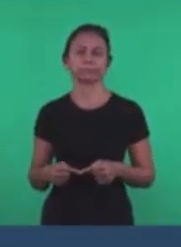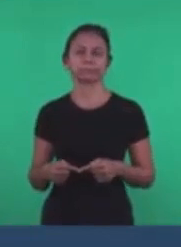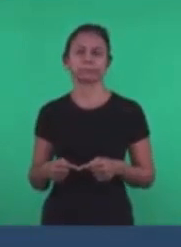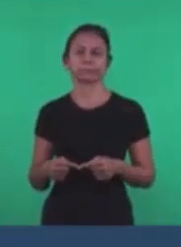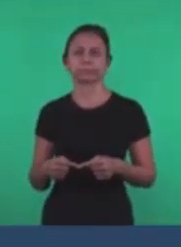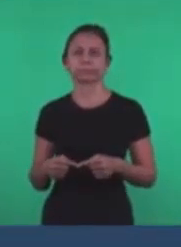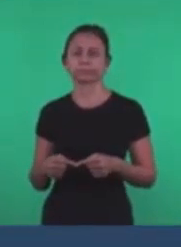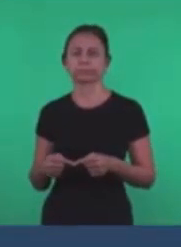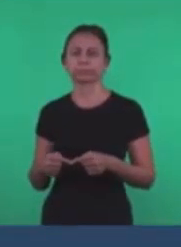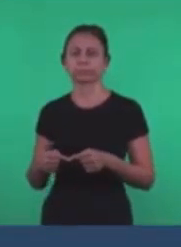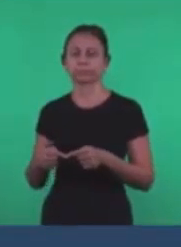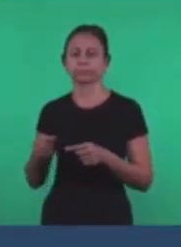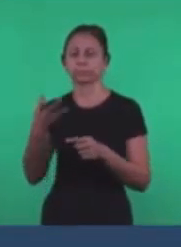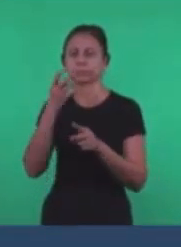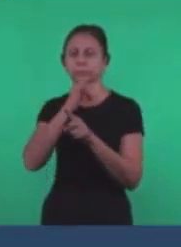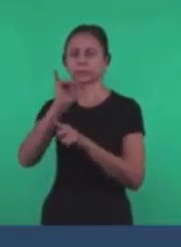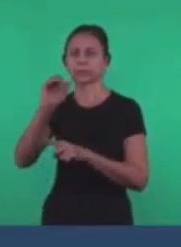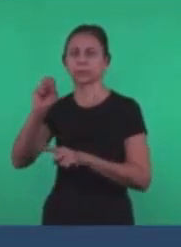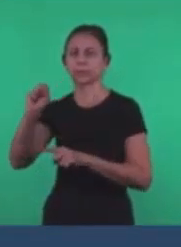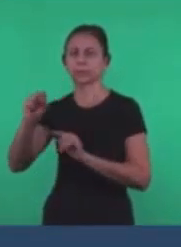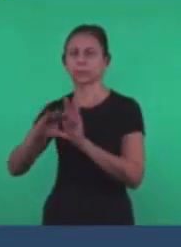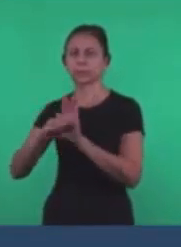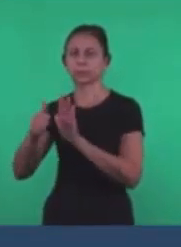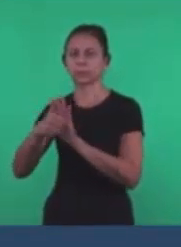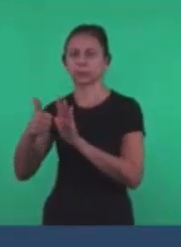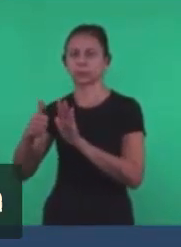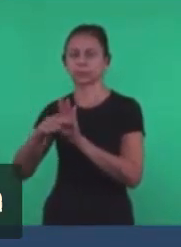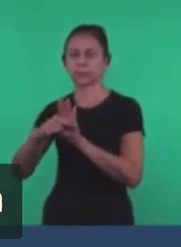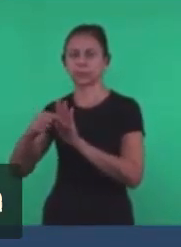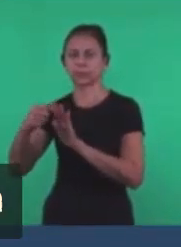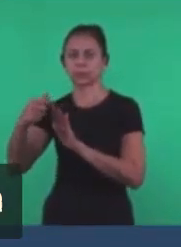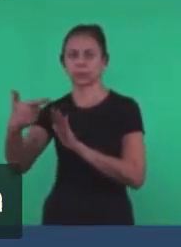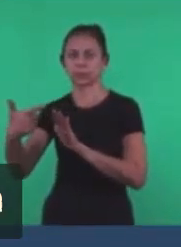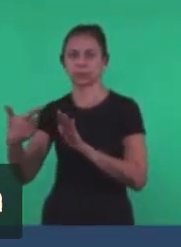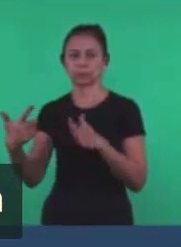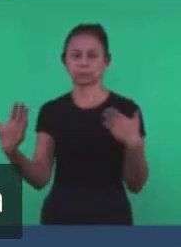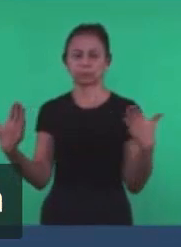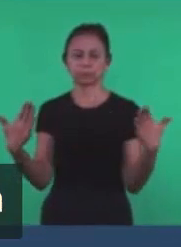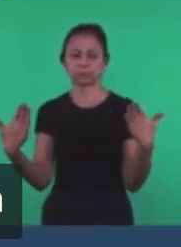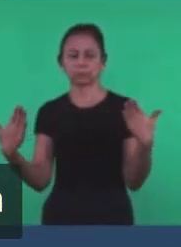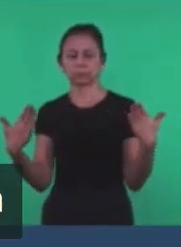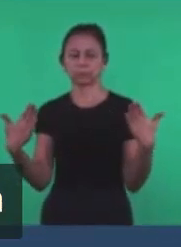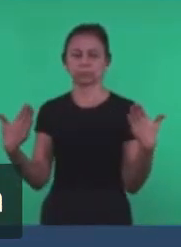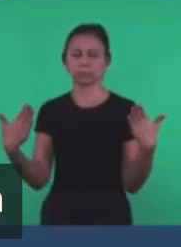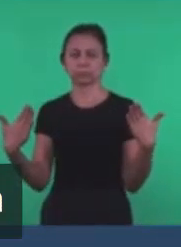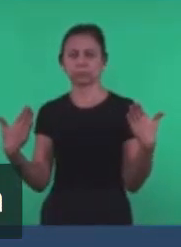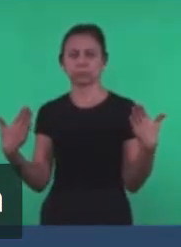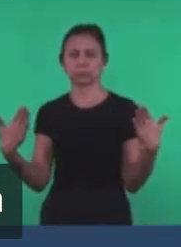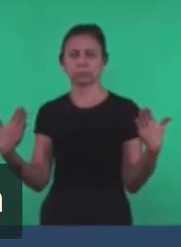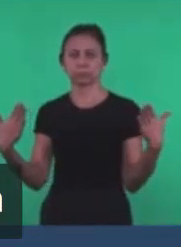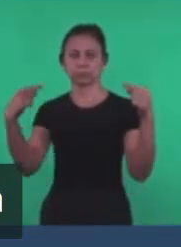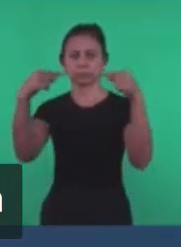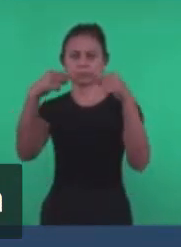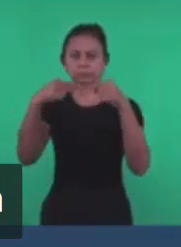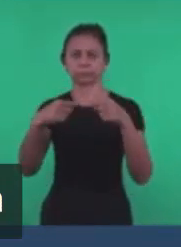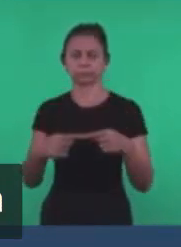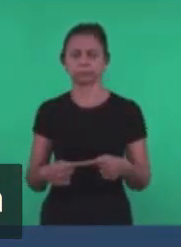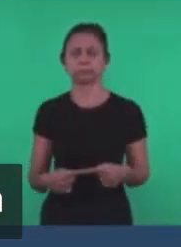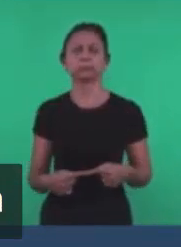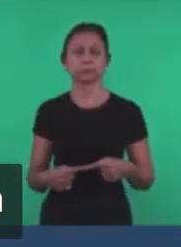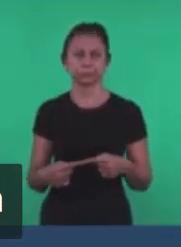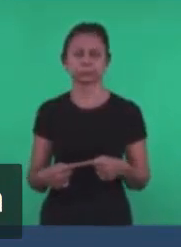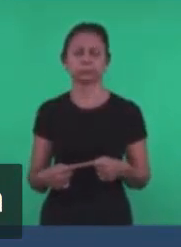11 Verso 2 Então os irmãos Vão fazer aqui Essa ligação Esse entendimento